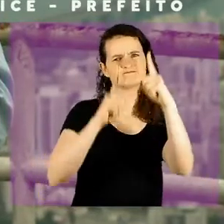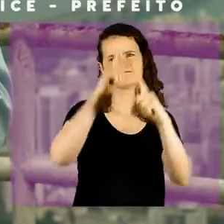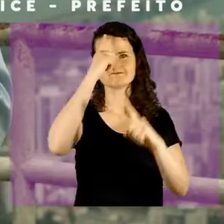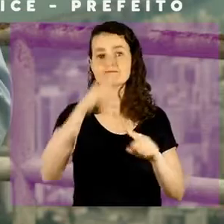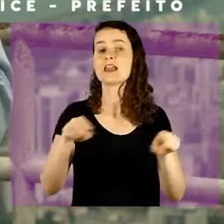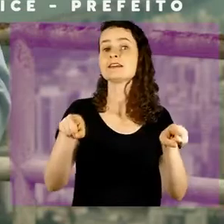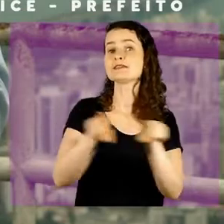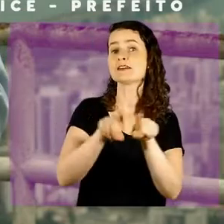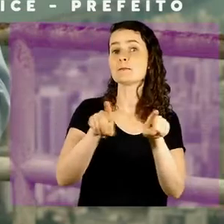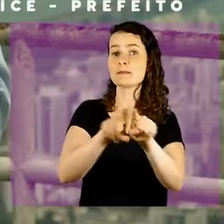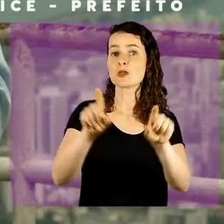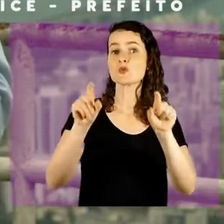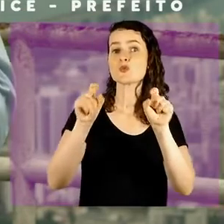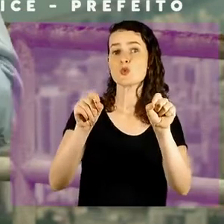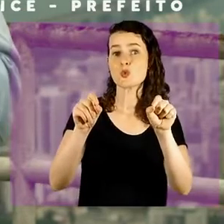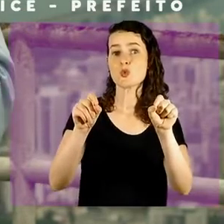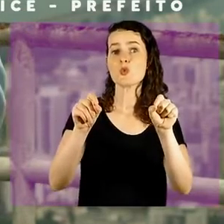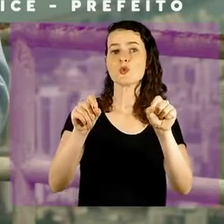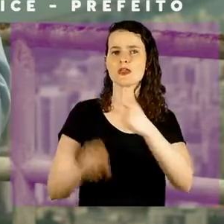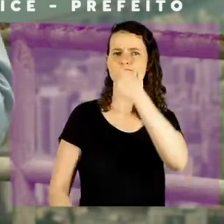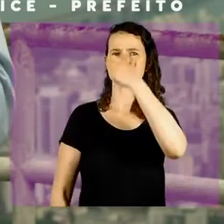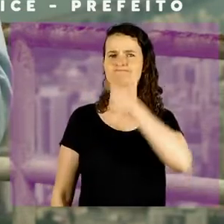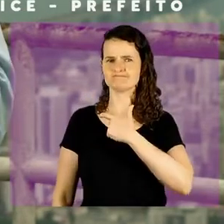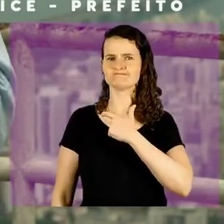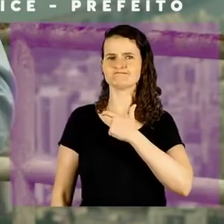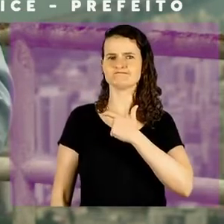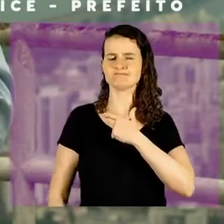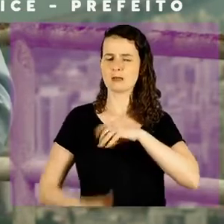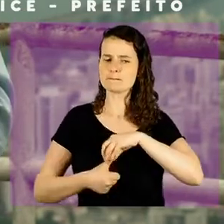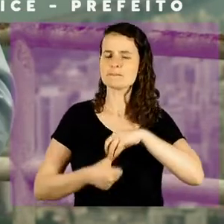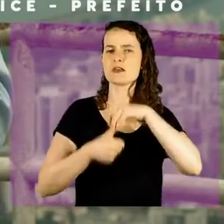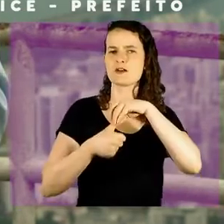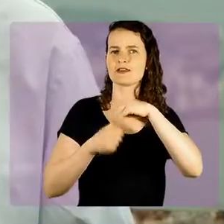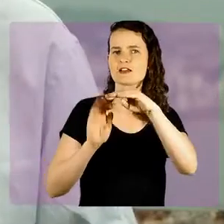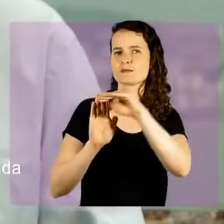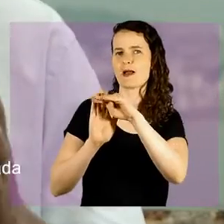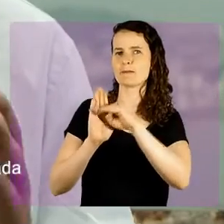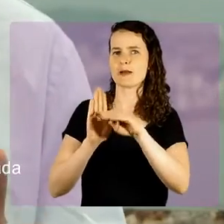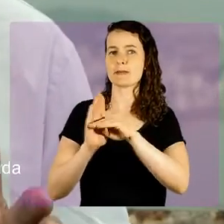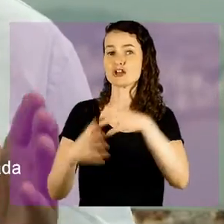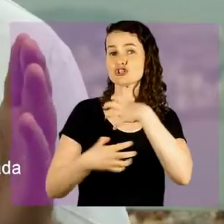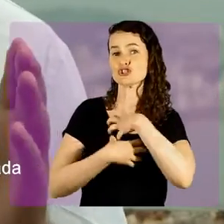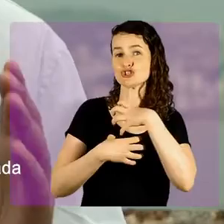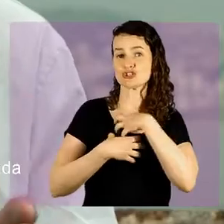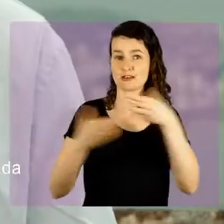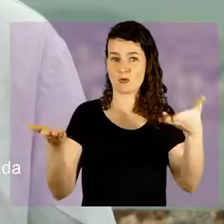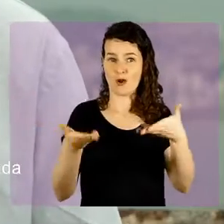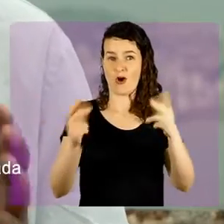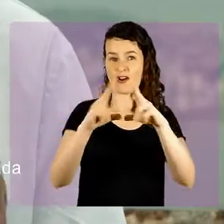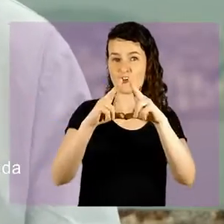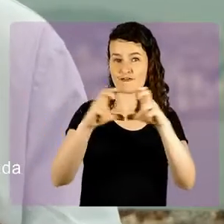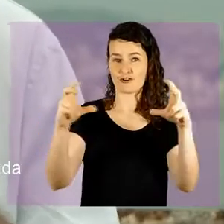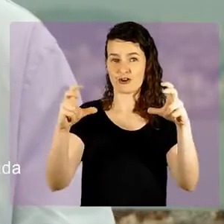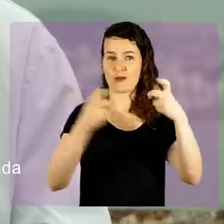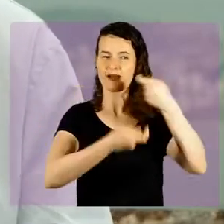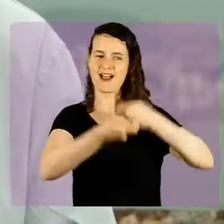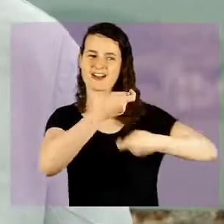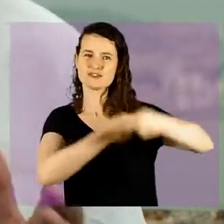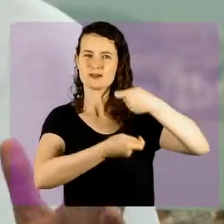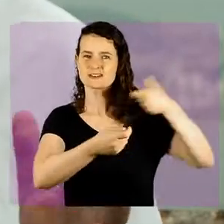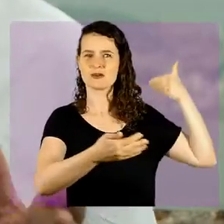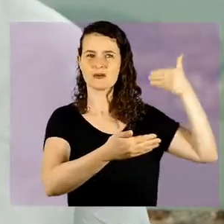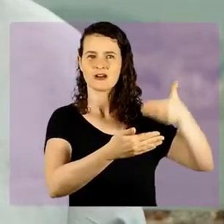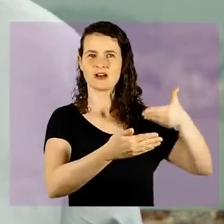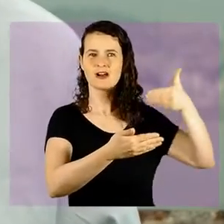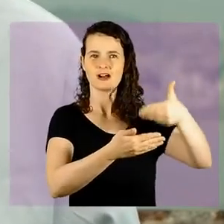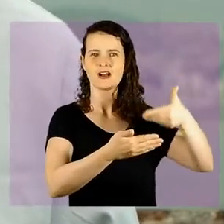criatividade. E mais que isso, uma absoluta inversão de prioridades. O modo como Florianópolis vem sendo administrada